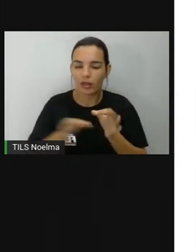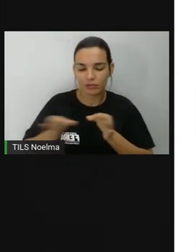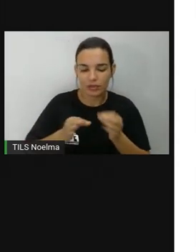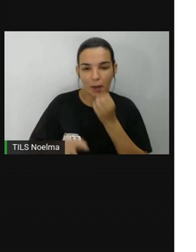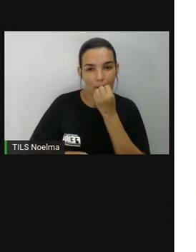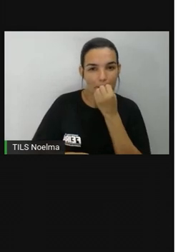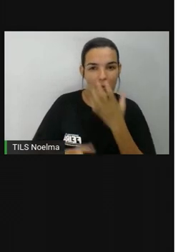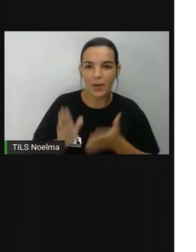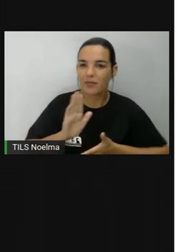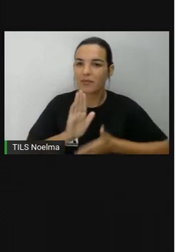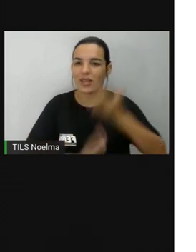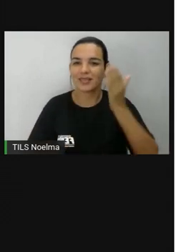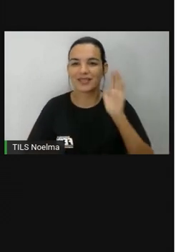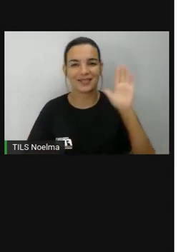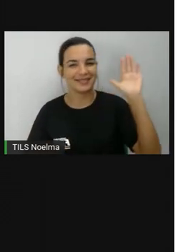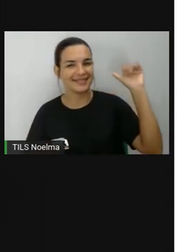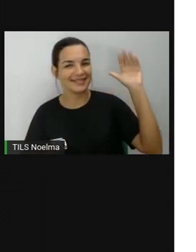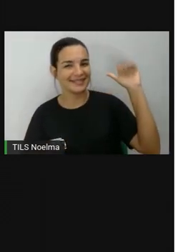viagem. Até!